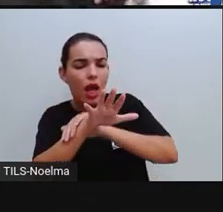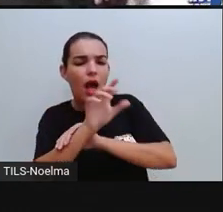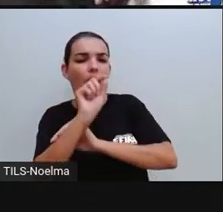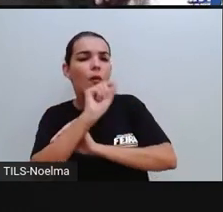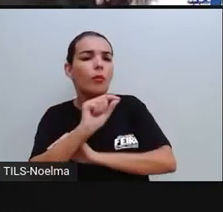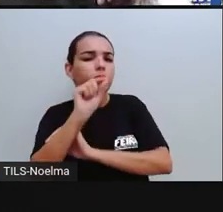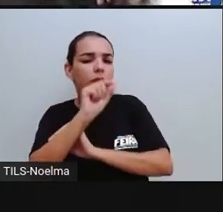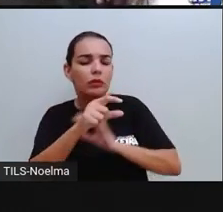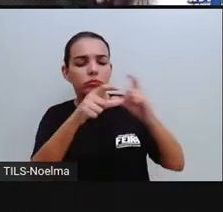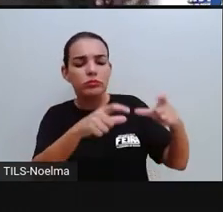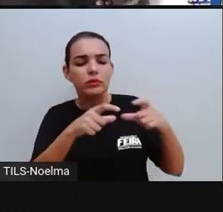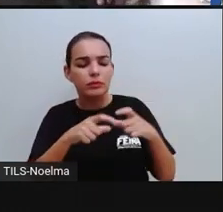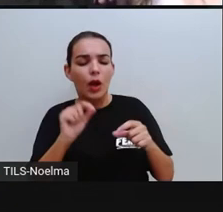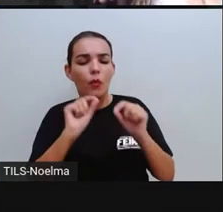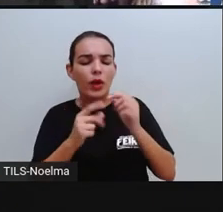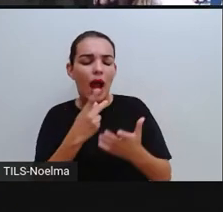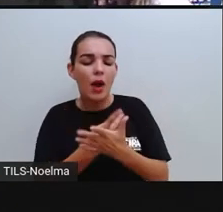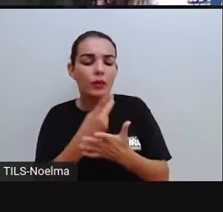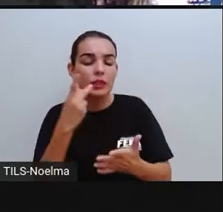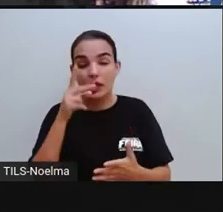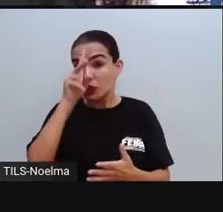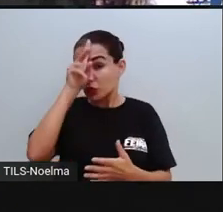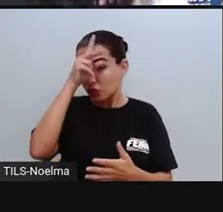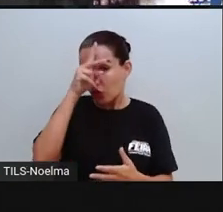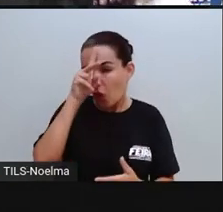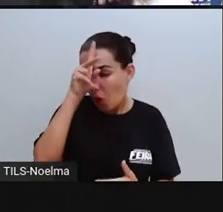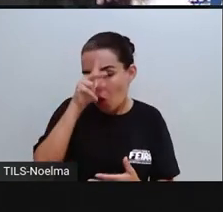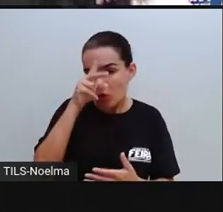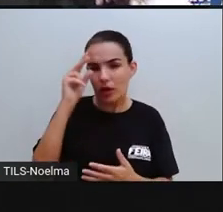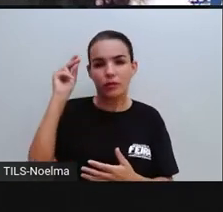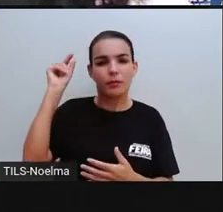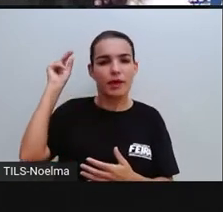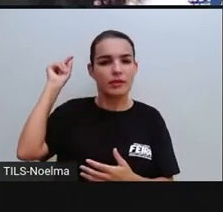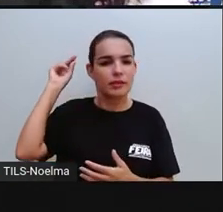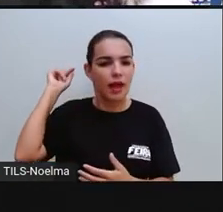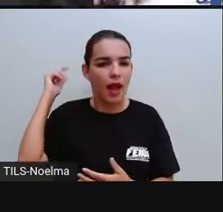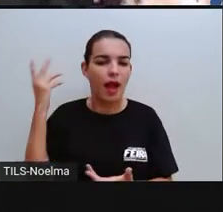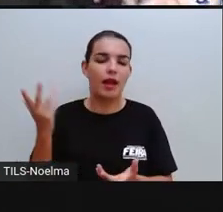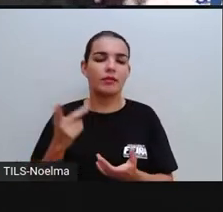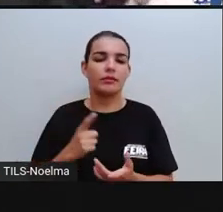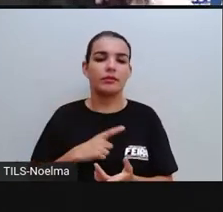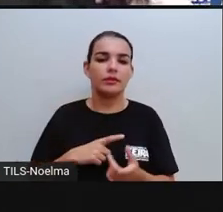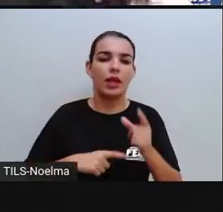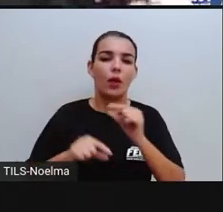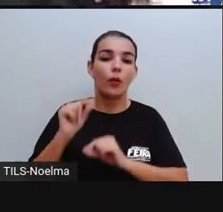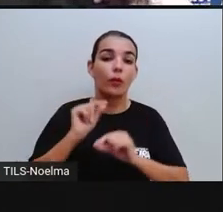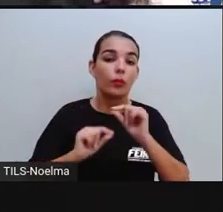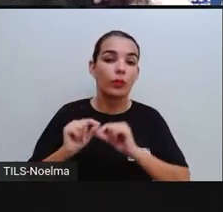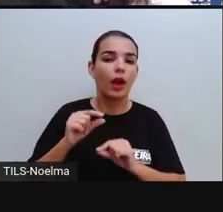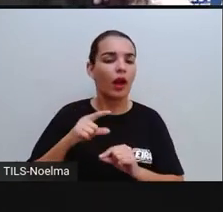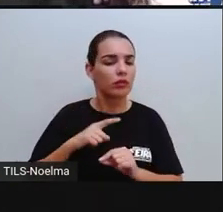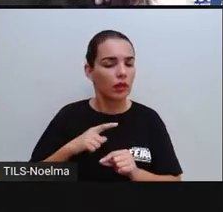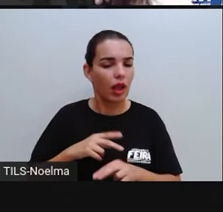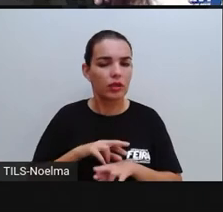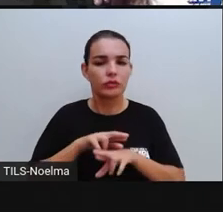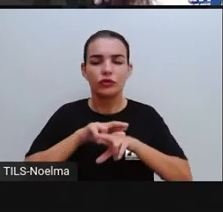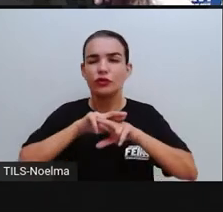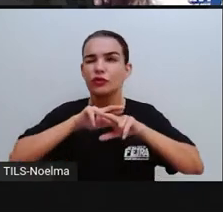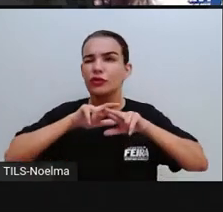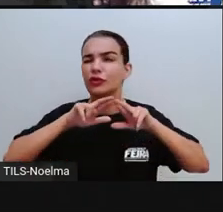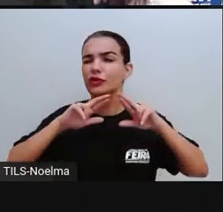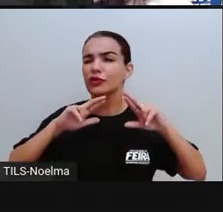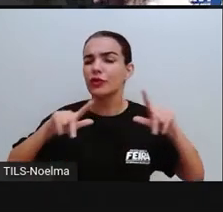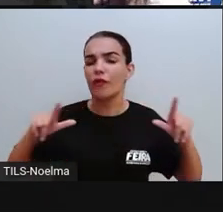o que aconteceu, fatos que aconteceram, tá? Por isso que nós chamamos de memória, existem maneiras aí de a gente